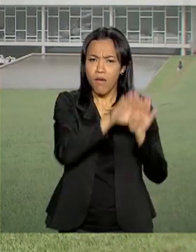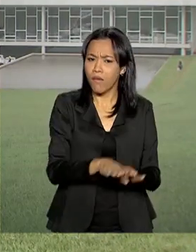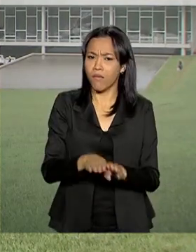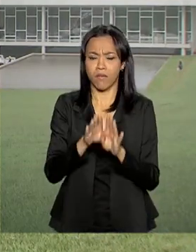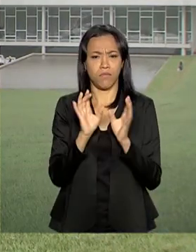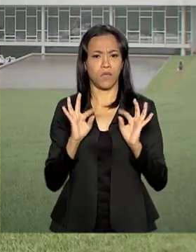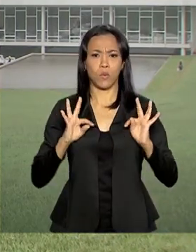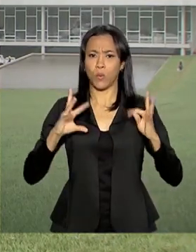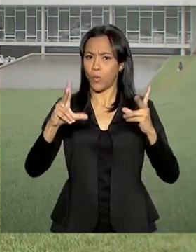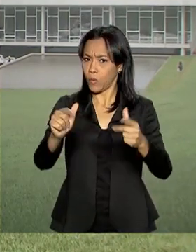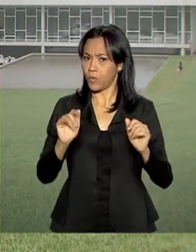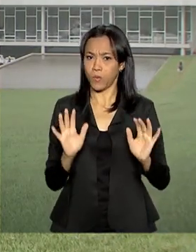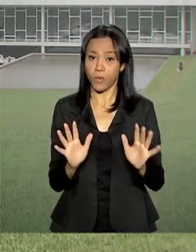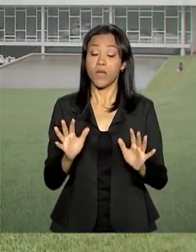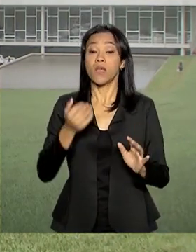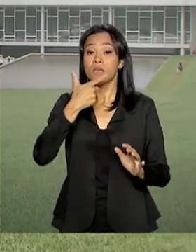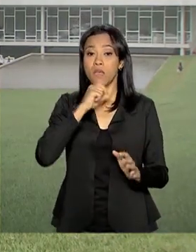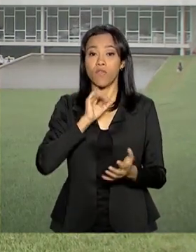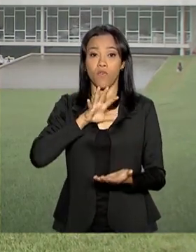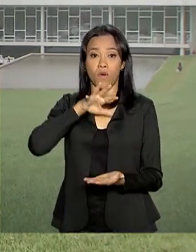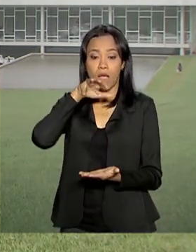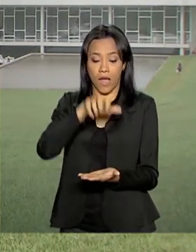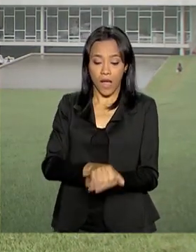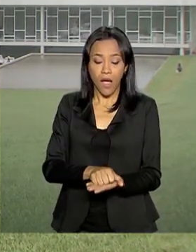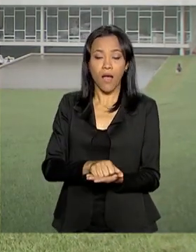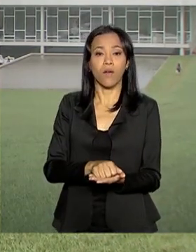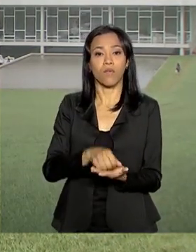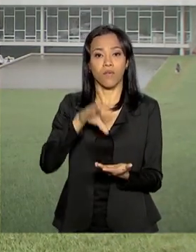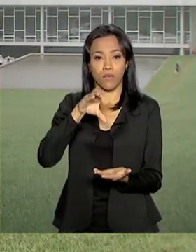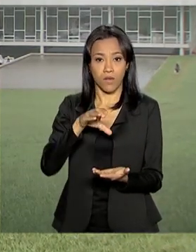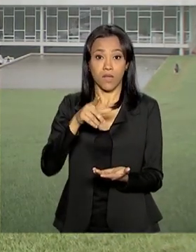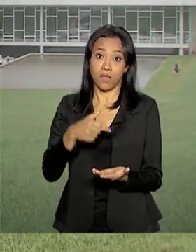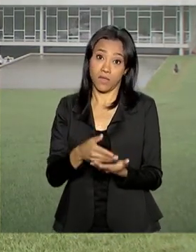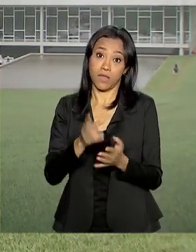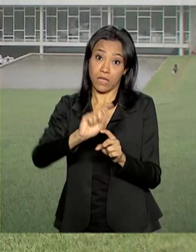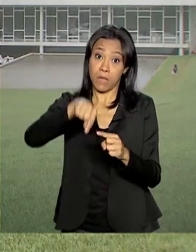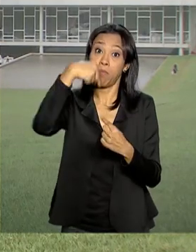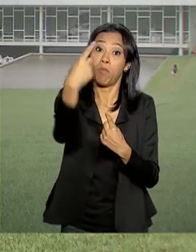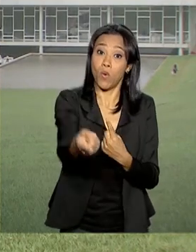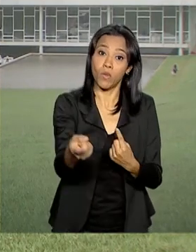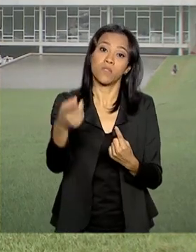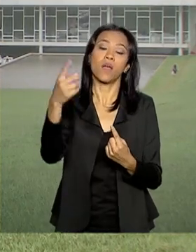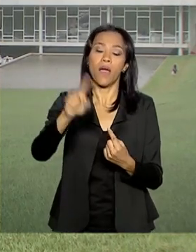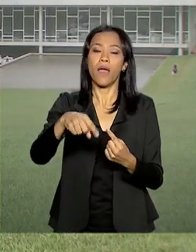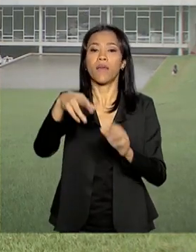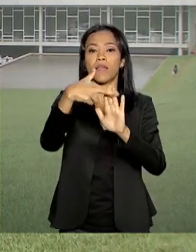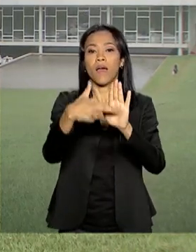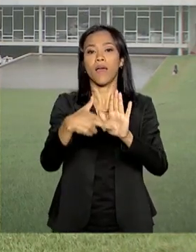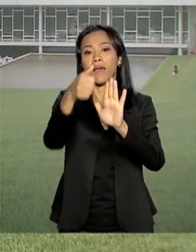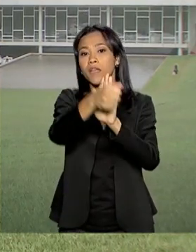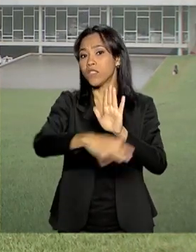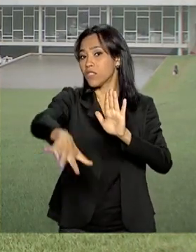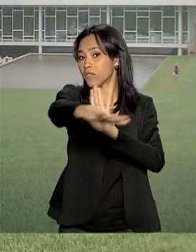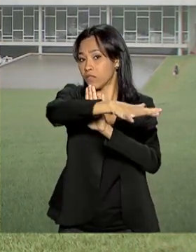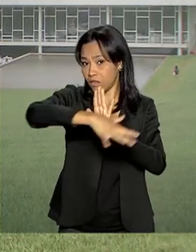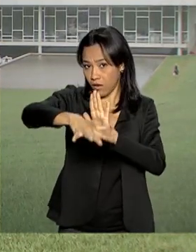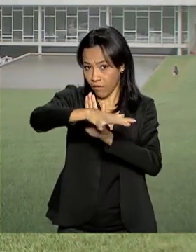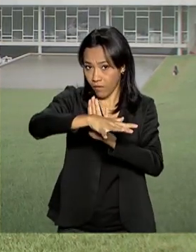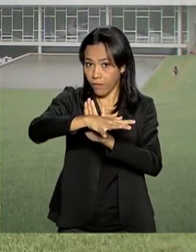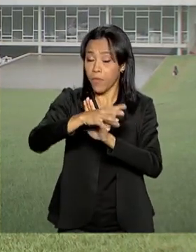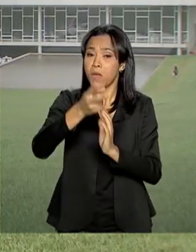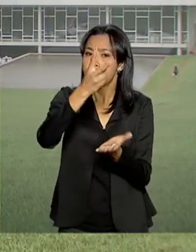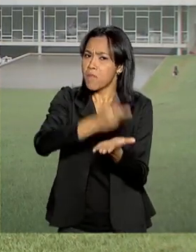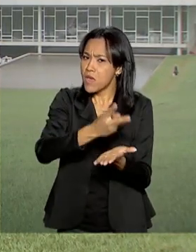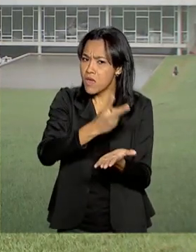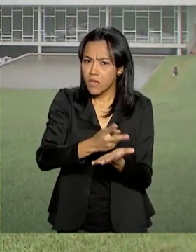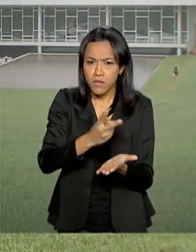Municípios. Os que assumirem cargo após a aprovação do novo sistema vão ser enquadrados no regime geral da Previdência Social, com as